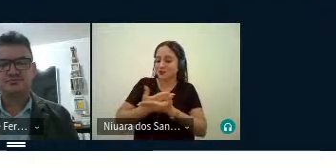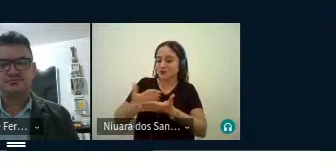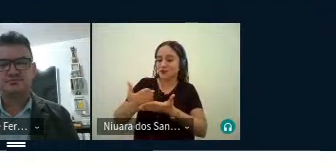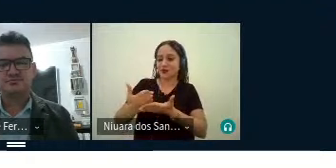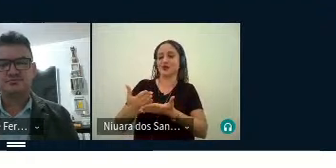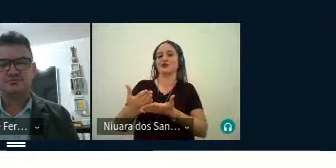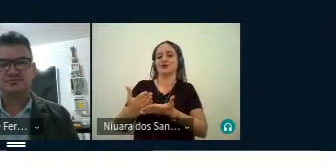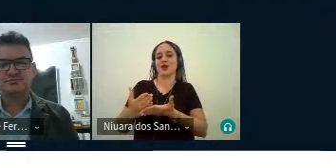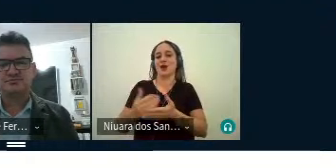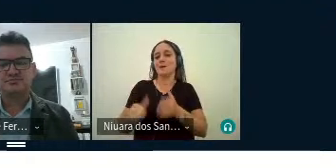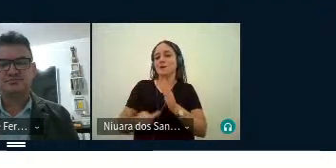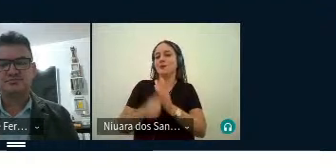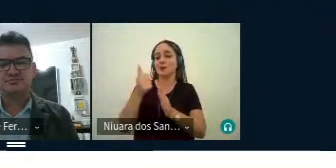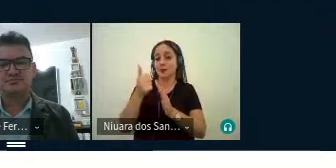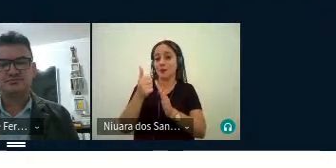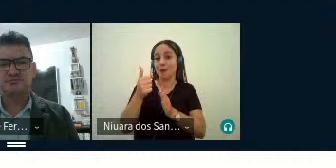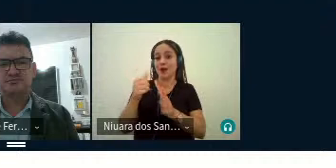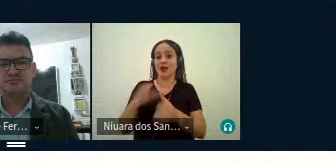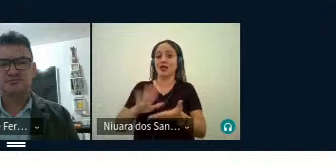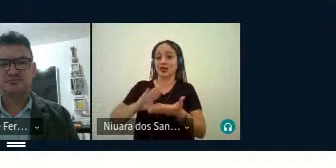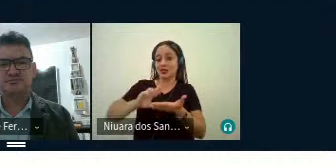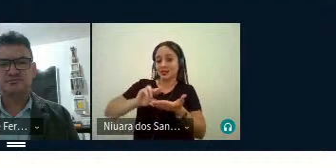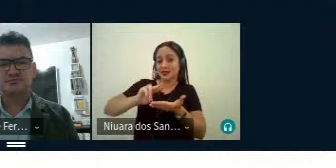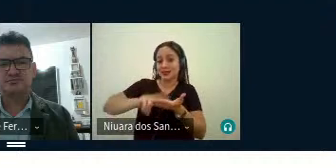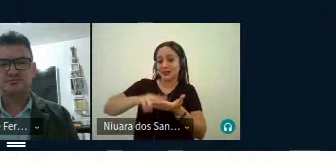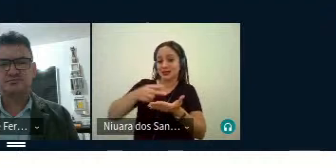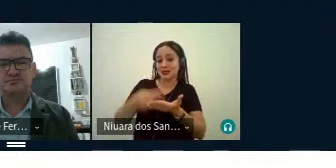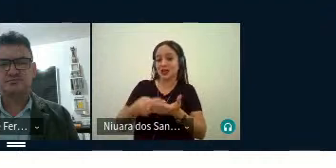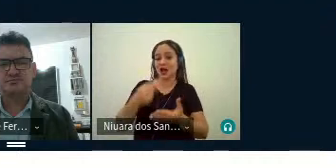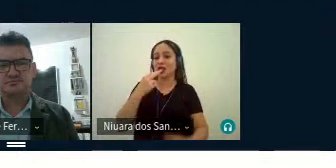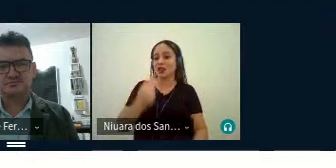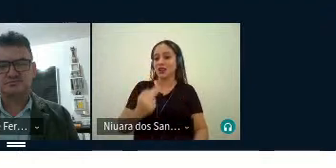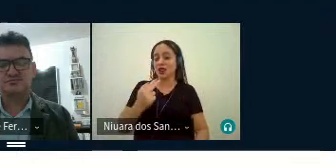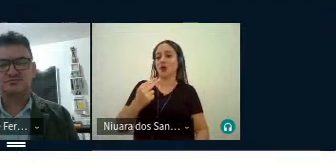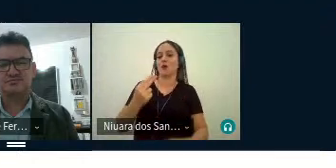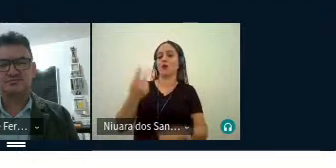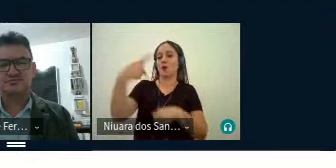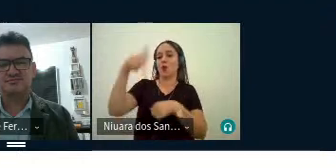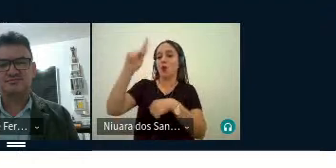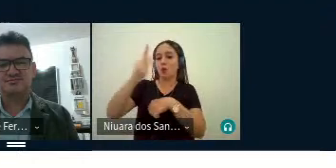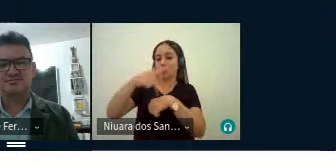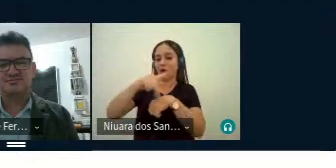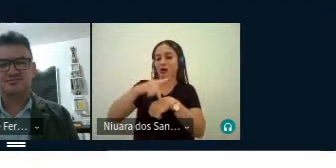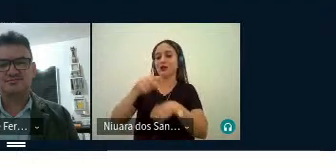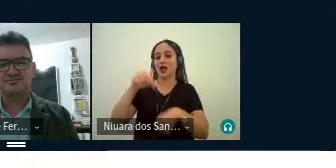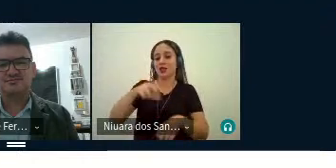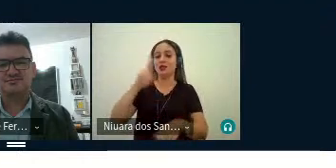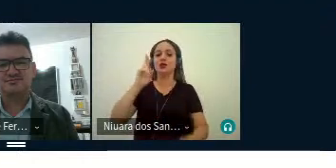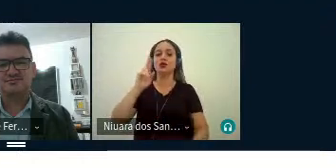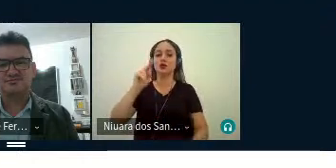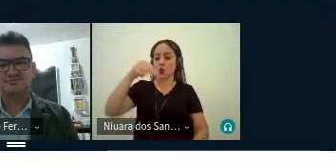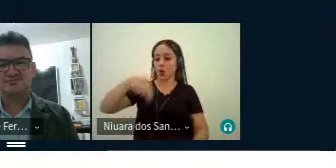jornada acadêmica de tradução e línguas estrangeiras da região norte, a primeira do Jatlin.